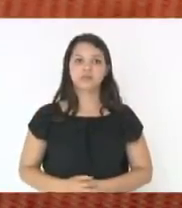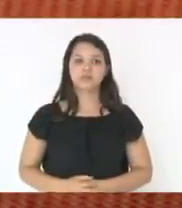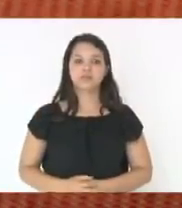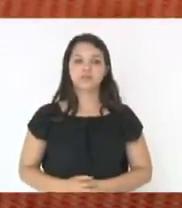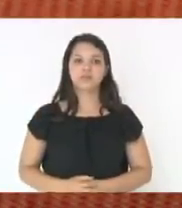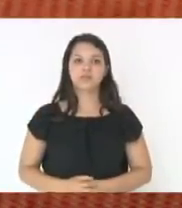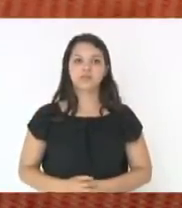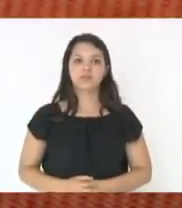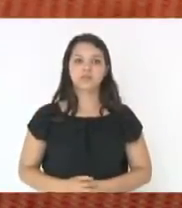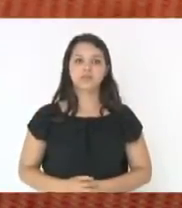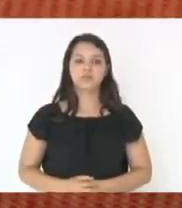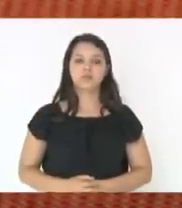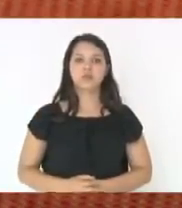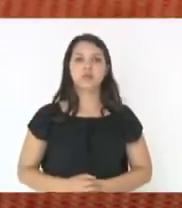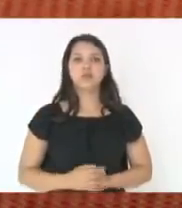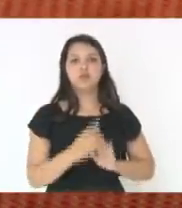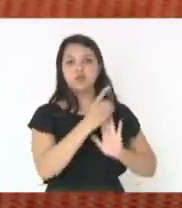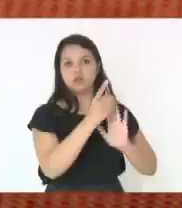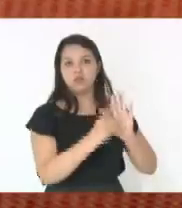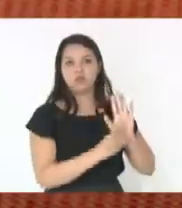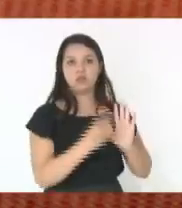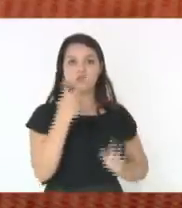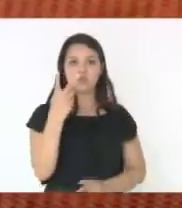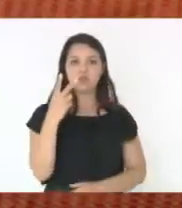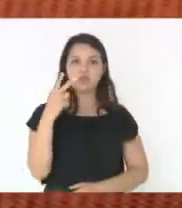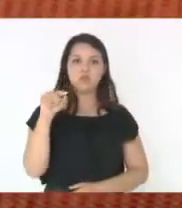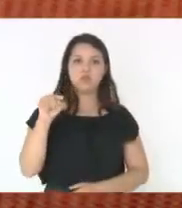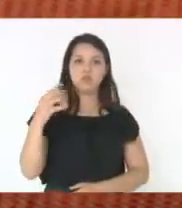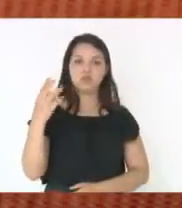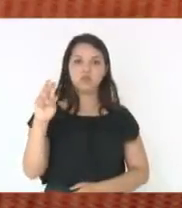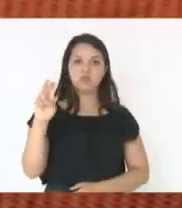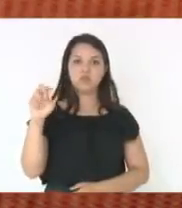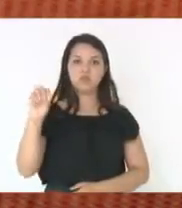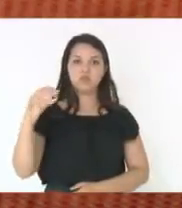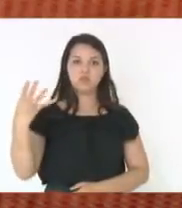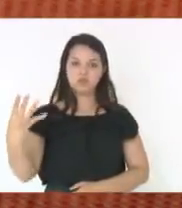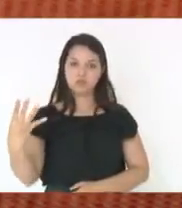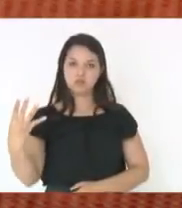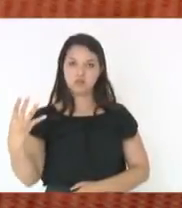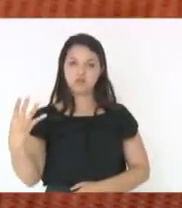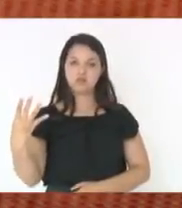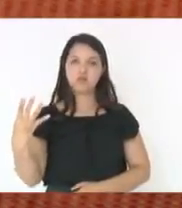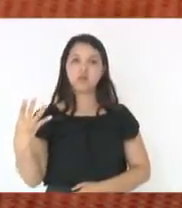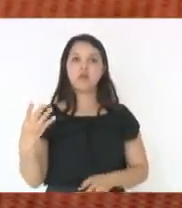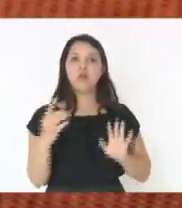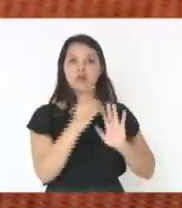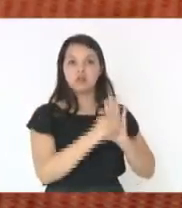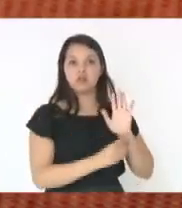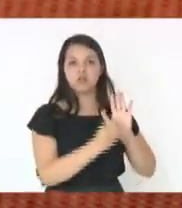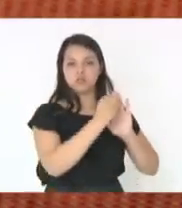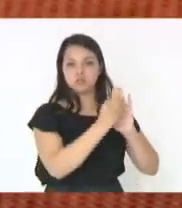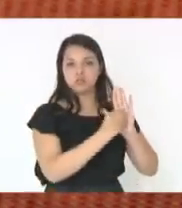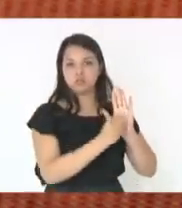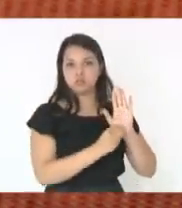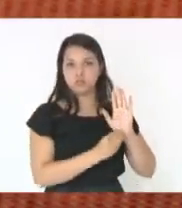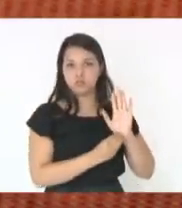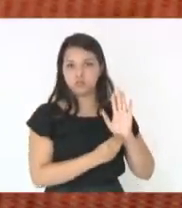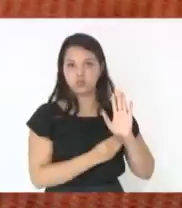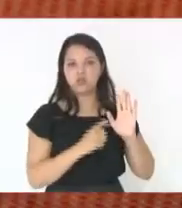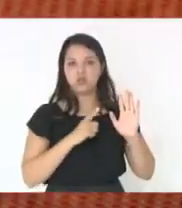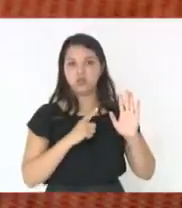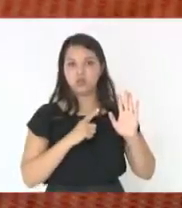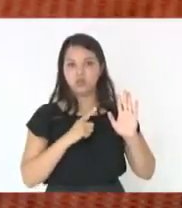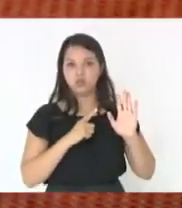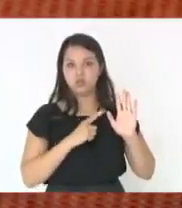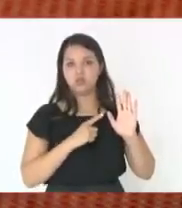do decreto 2.504. Ali contém tecnicamente,